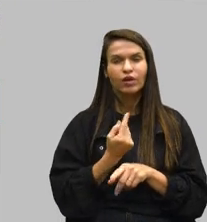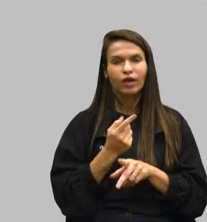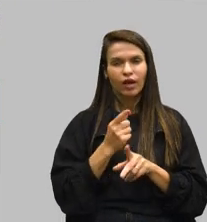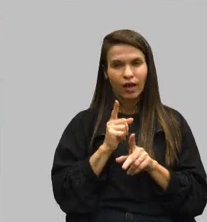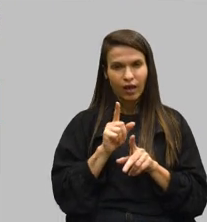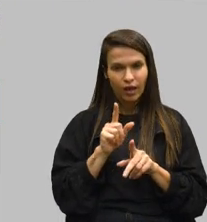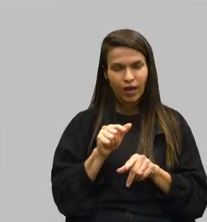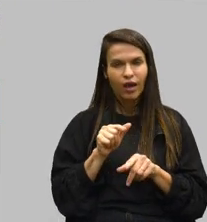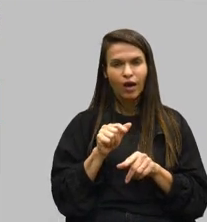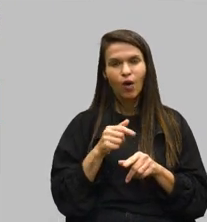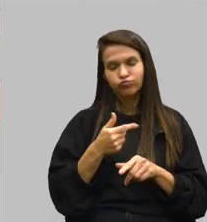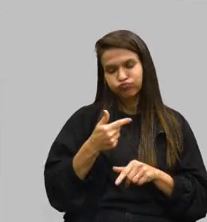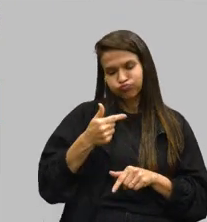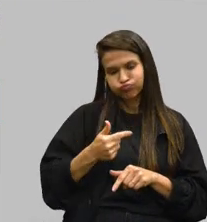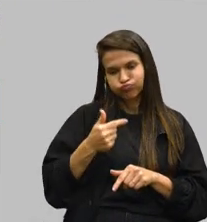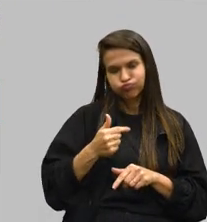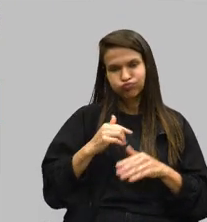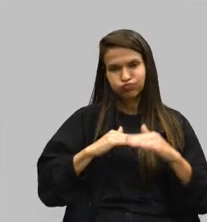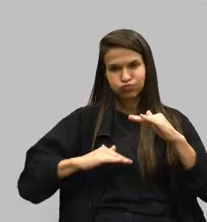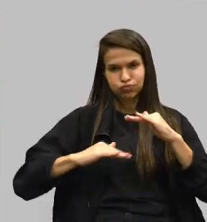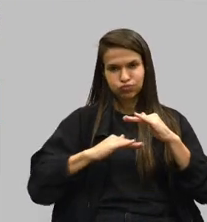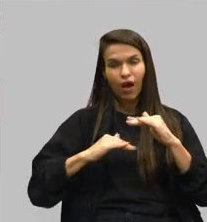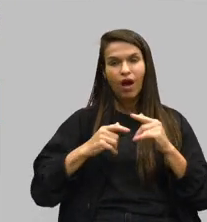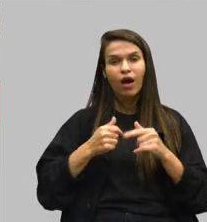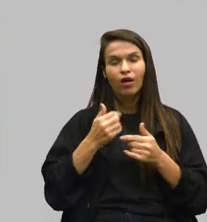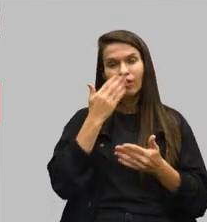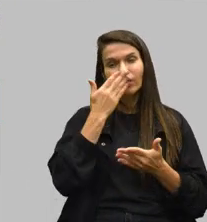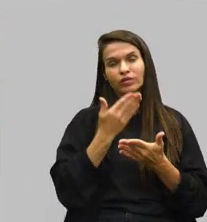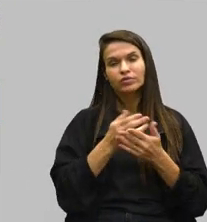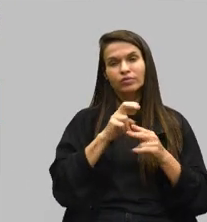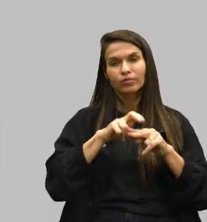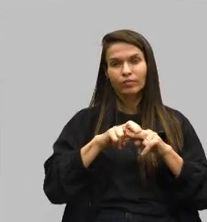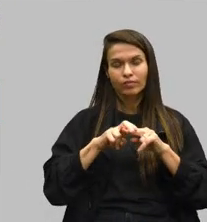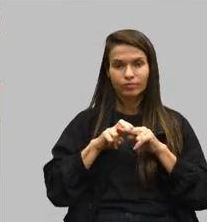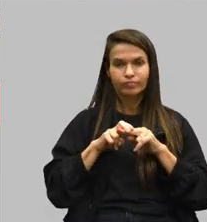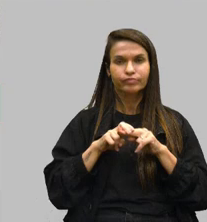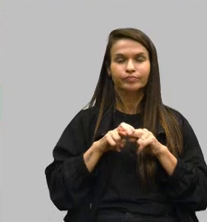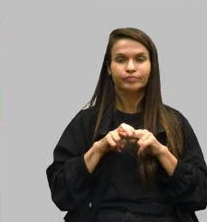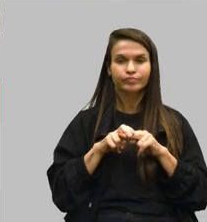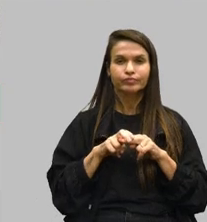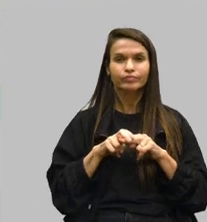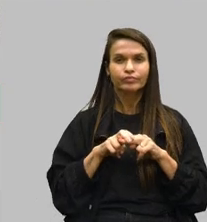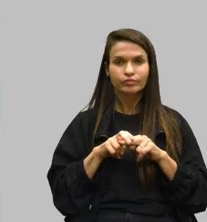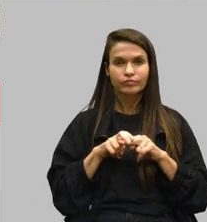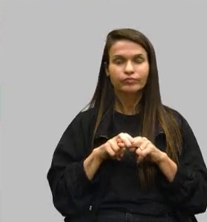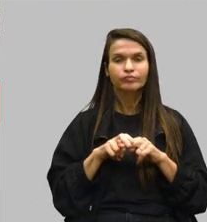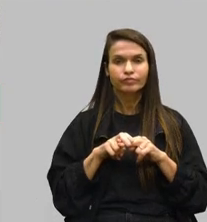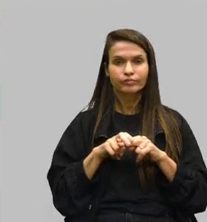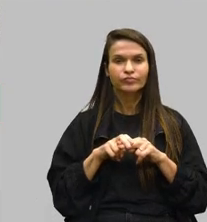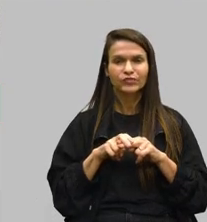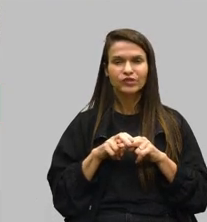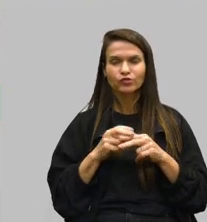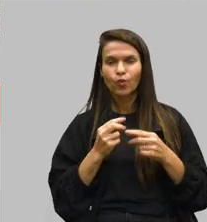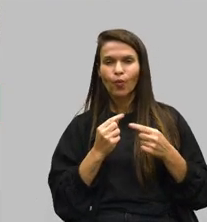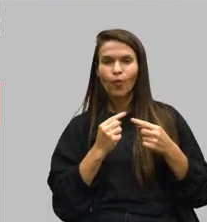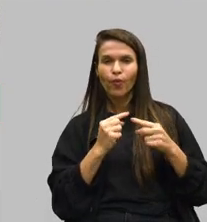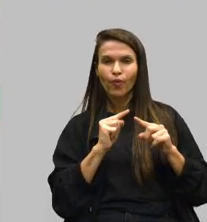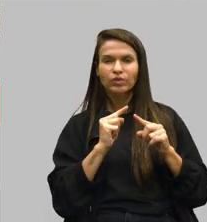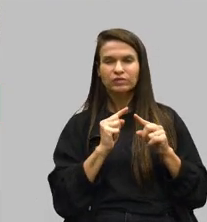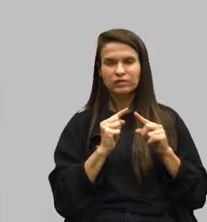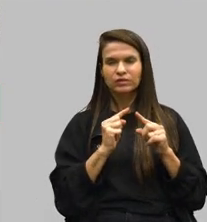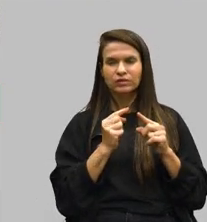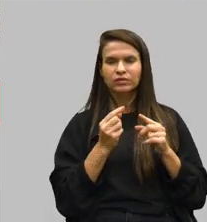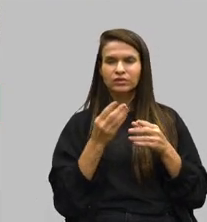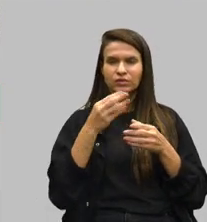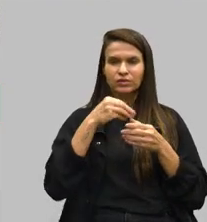ao segundo plano. Acredito que também pelas condições de própria negação dentro de seus lares